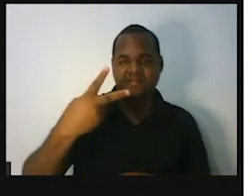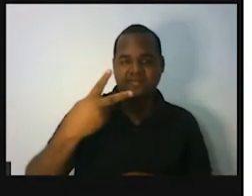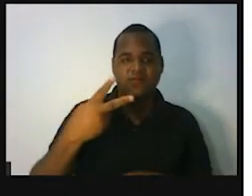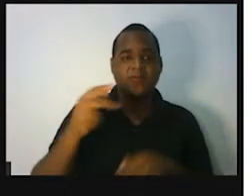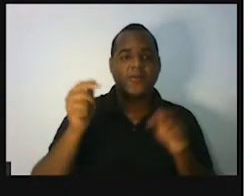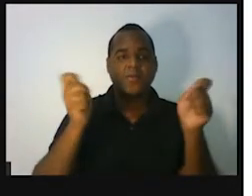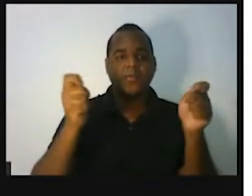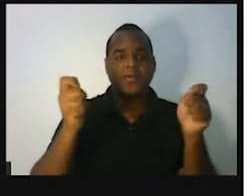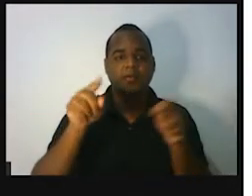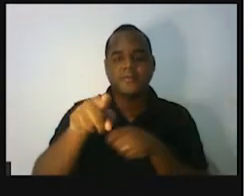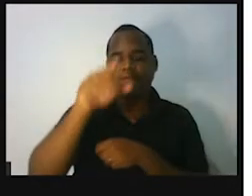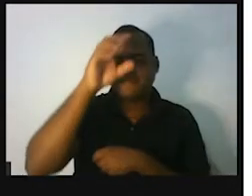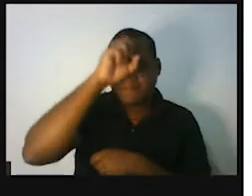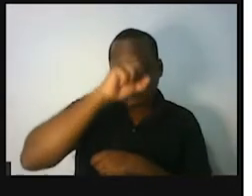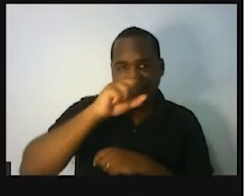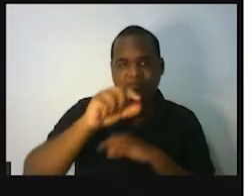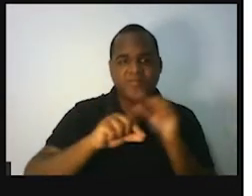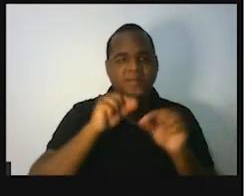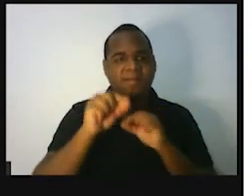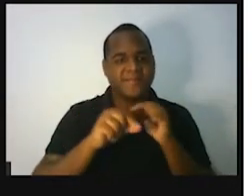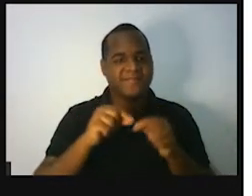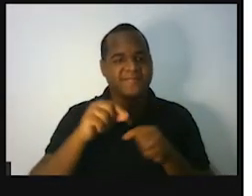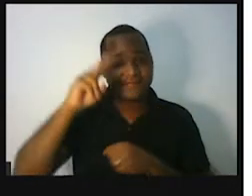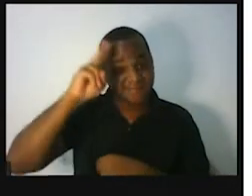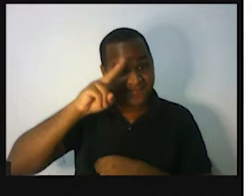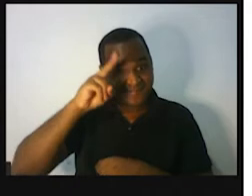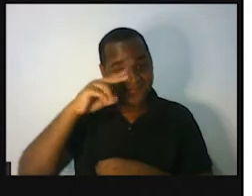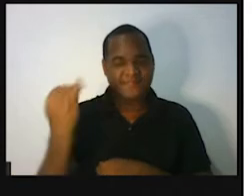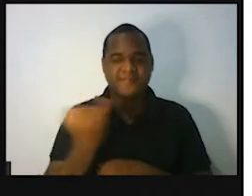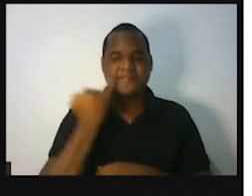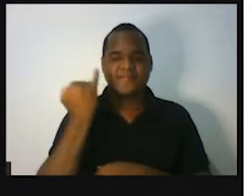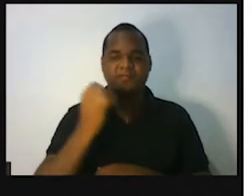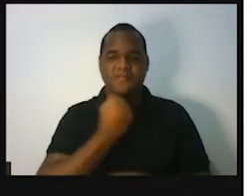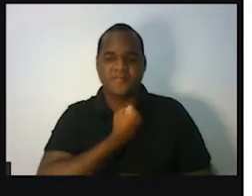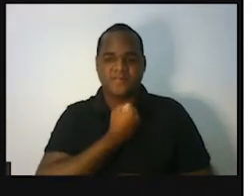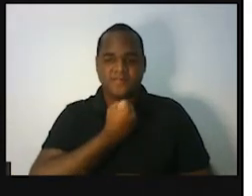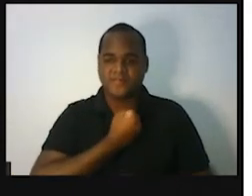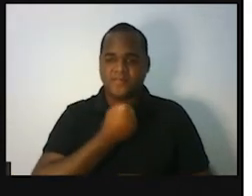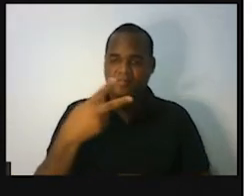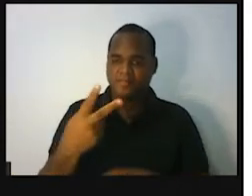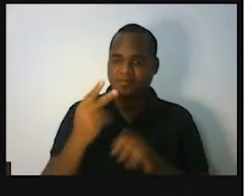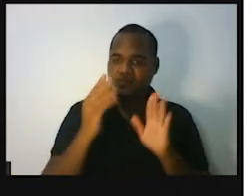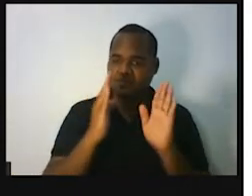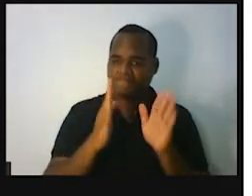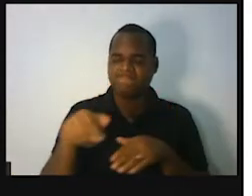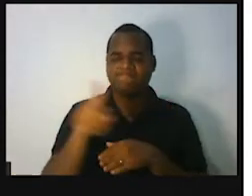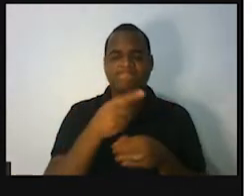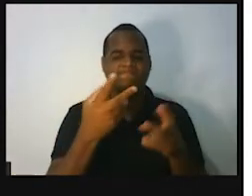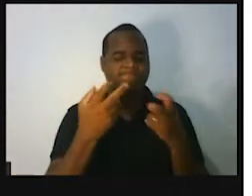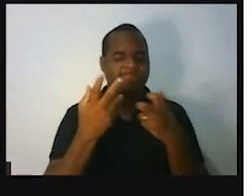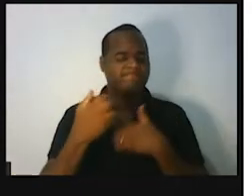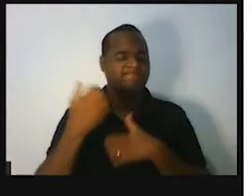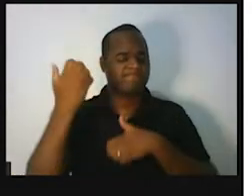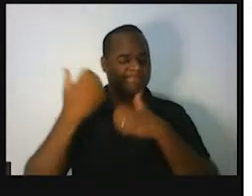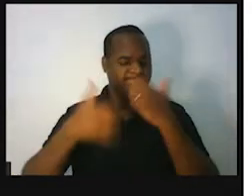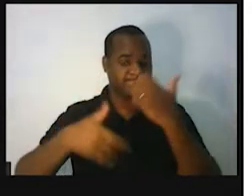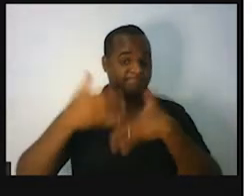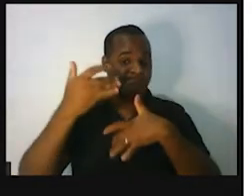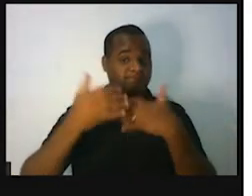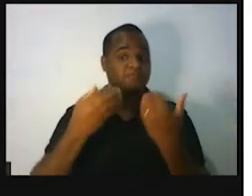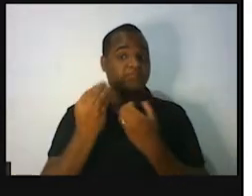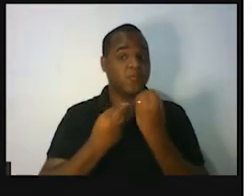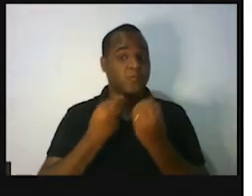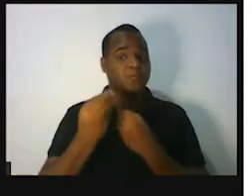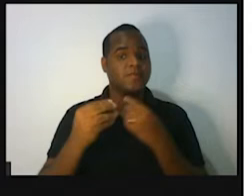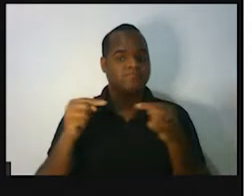a gente vai aprender? Só lembrando que nessa aula de número dois a gente precisa recordar algumas